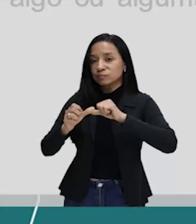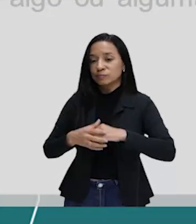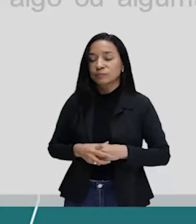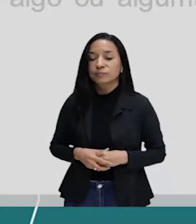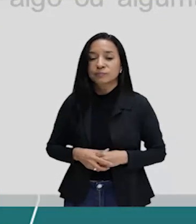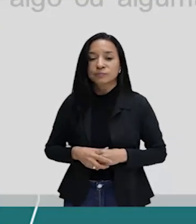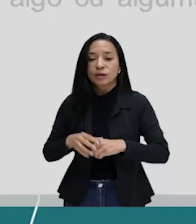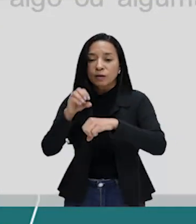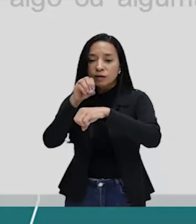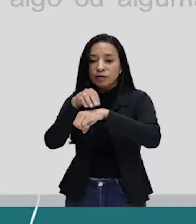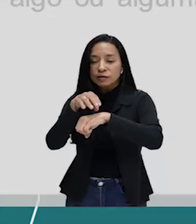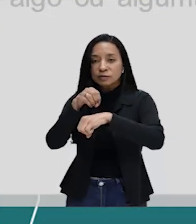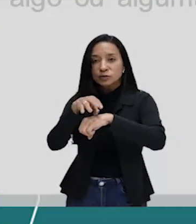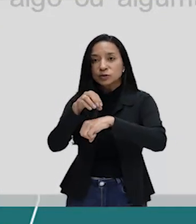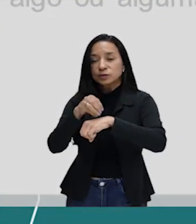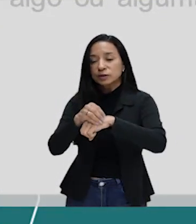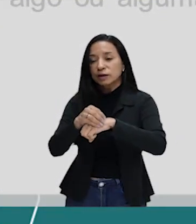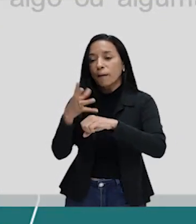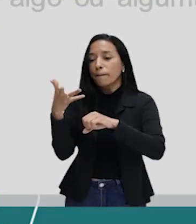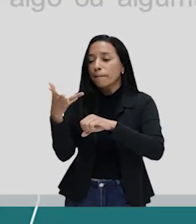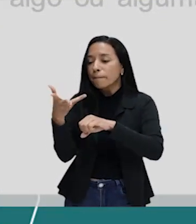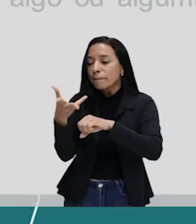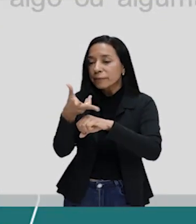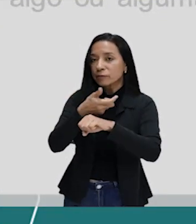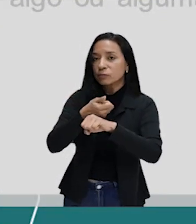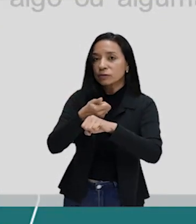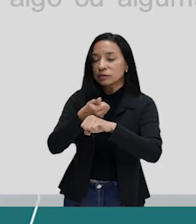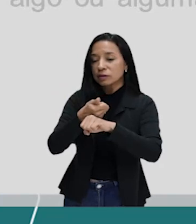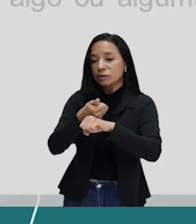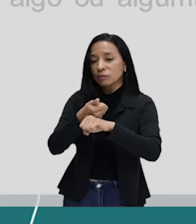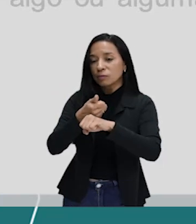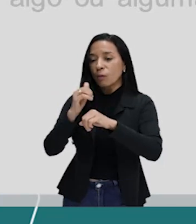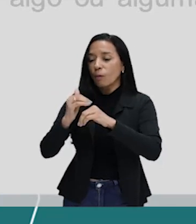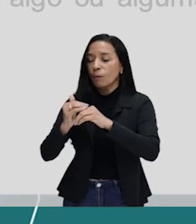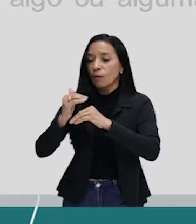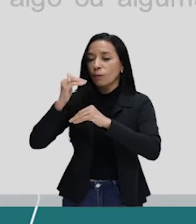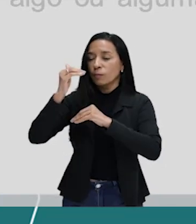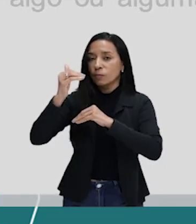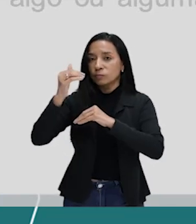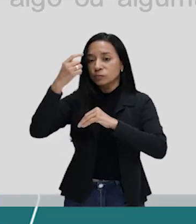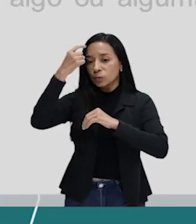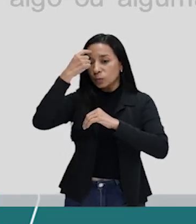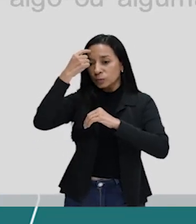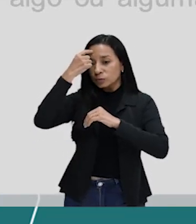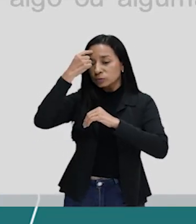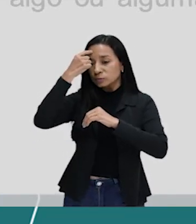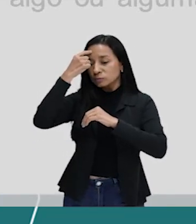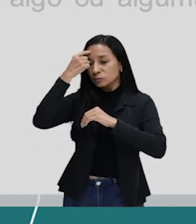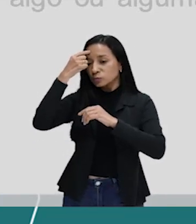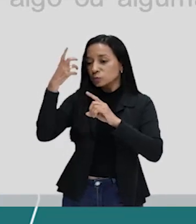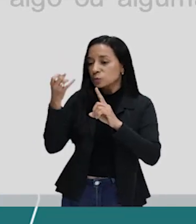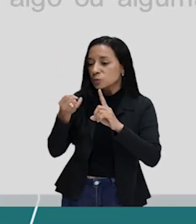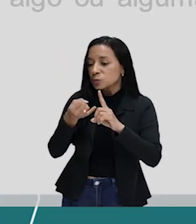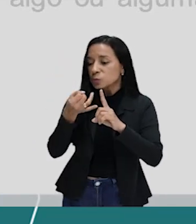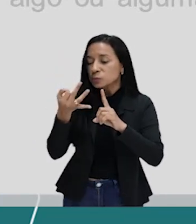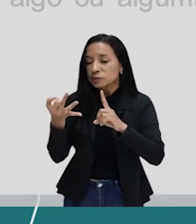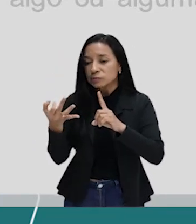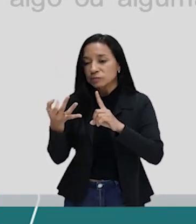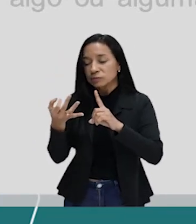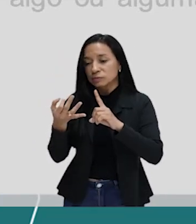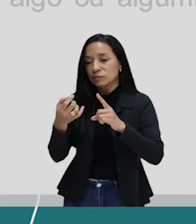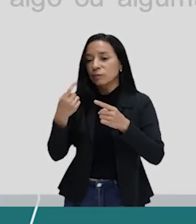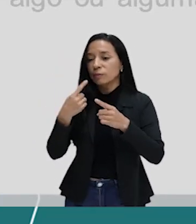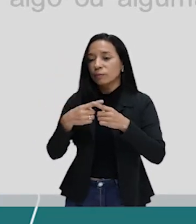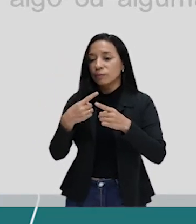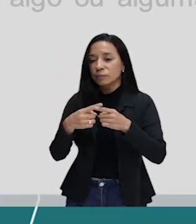dica, a persuasão extrapola a ideia de convencimento, pois